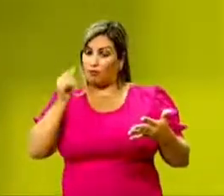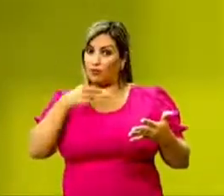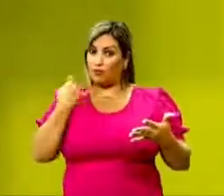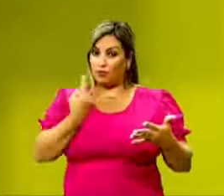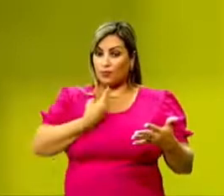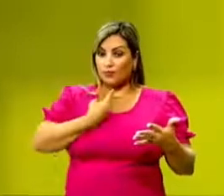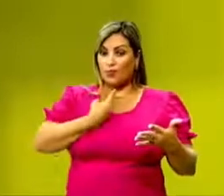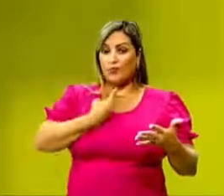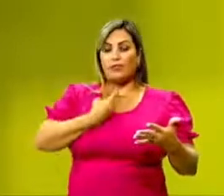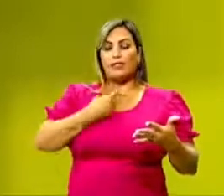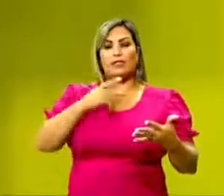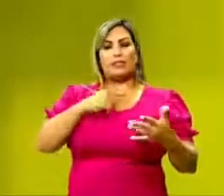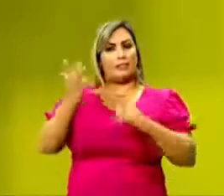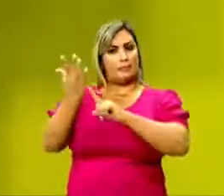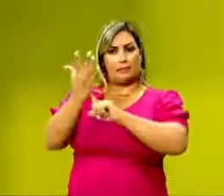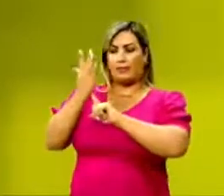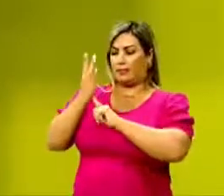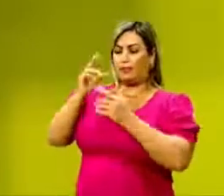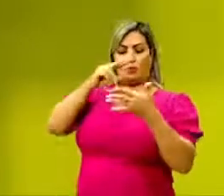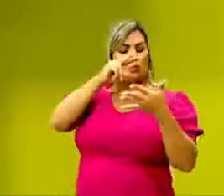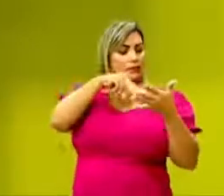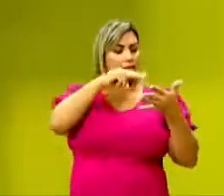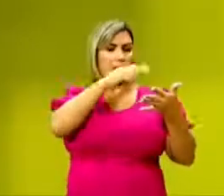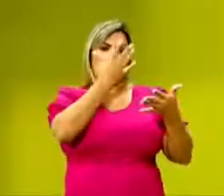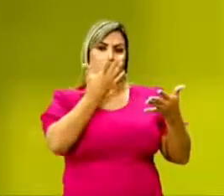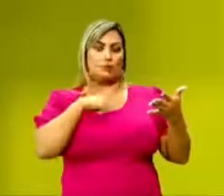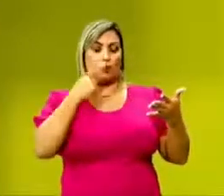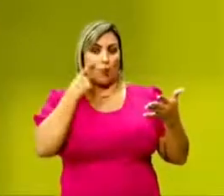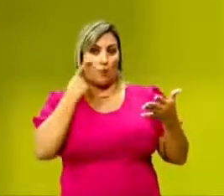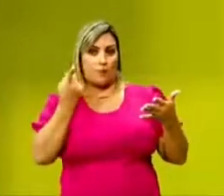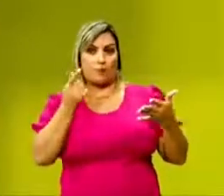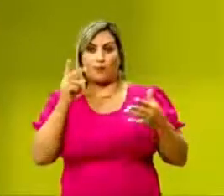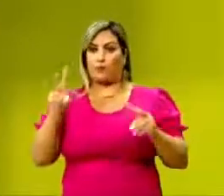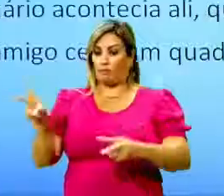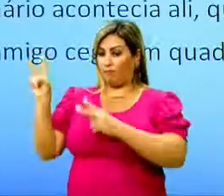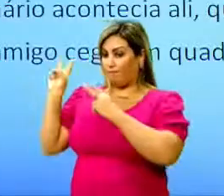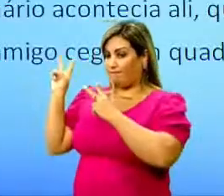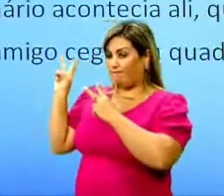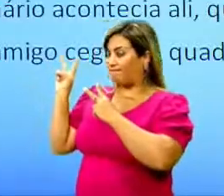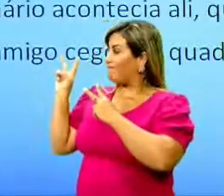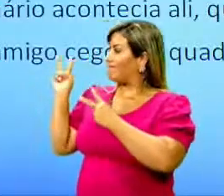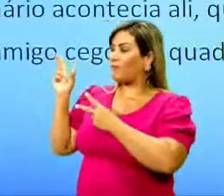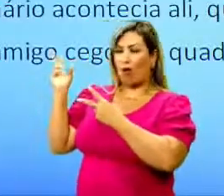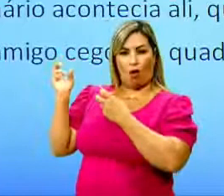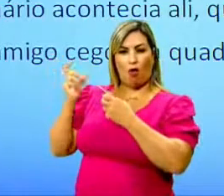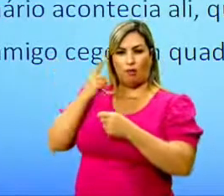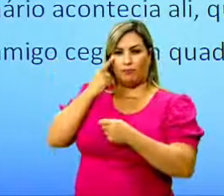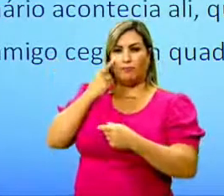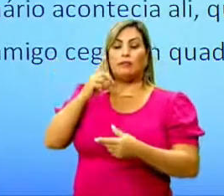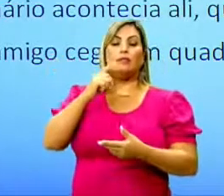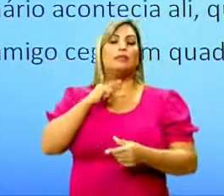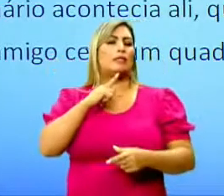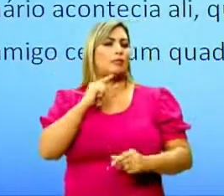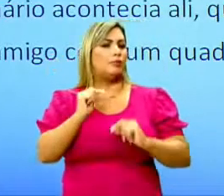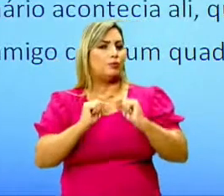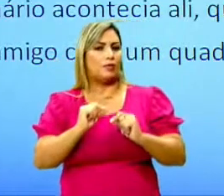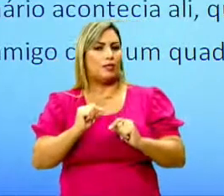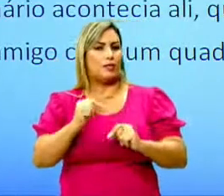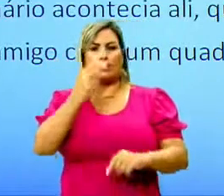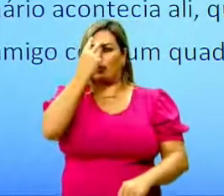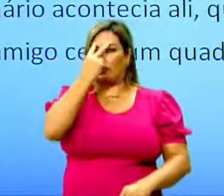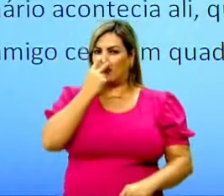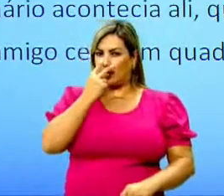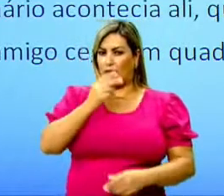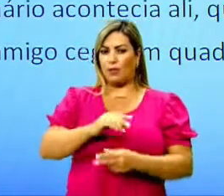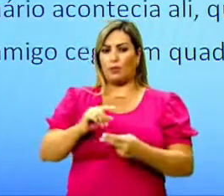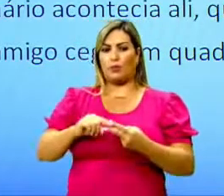nos está sendo apresentada, ok? Vamos lá. De olho na tela. Então, nós temos aqui o cego,